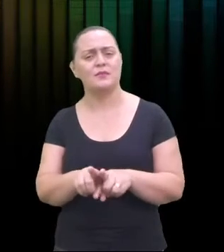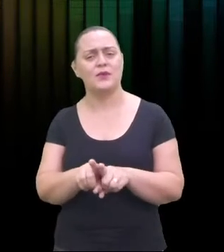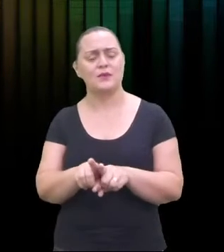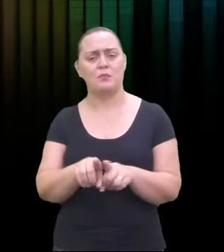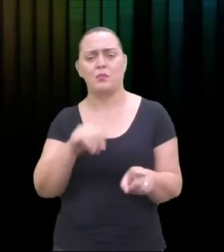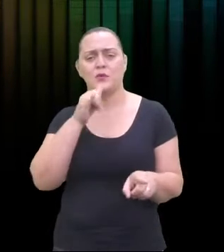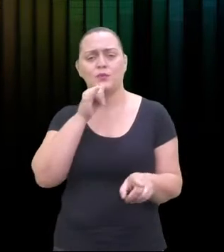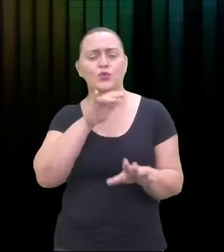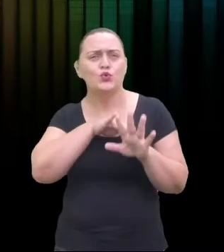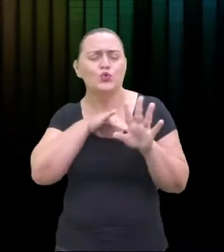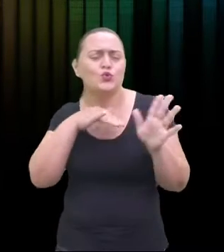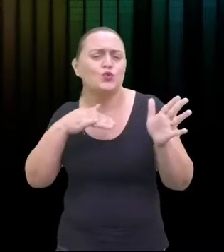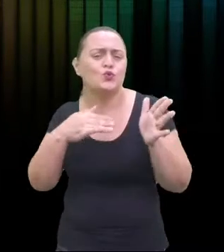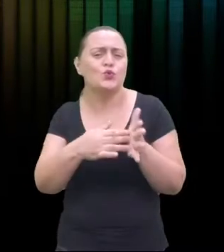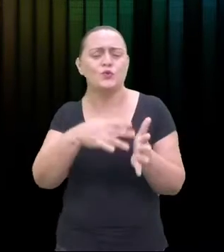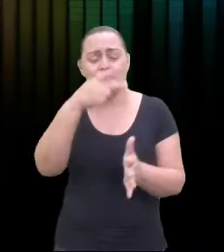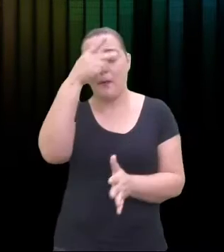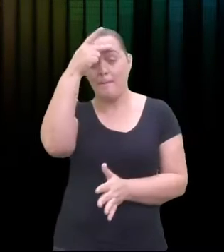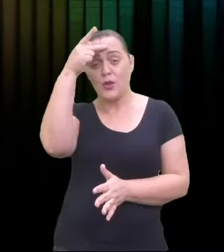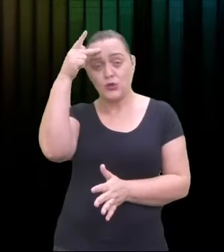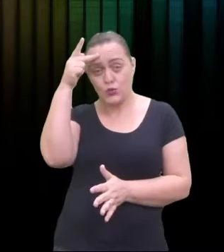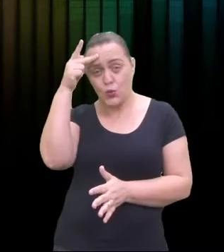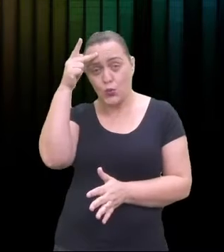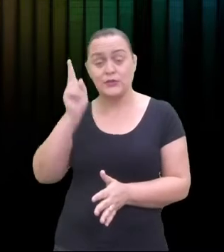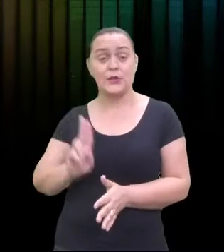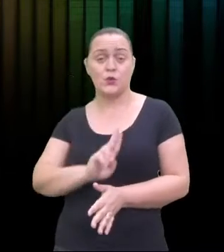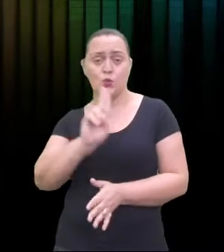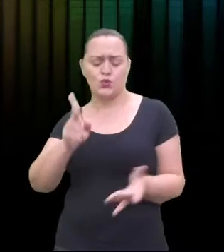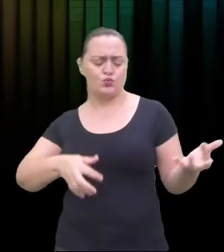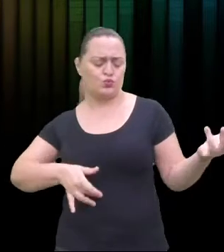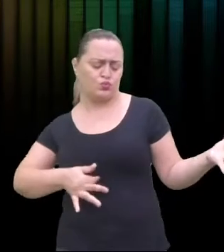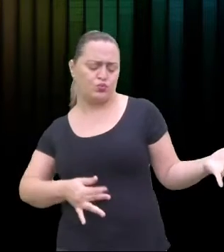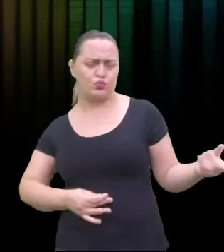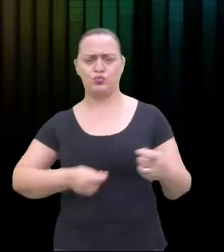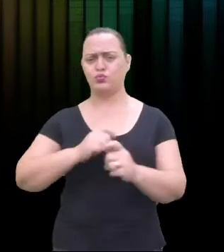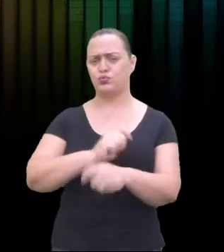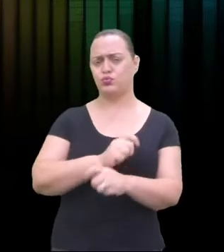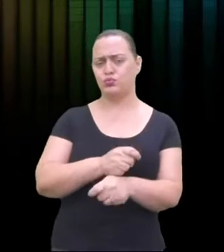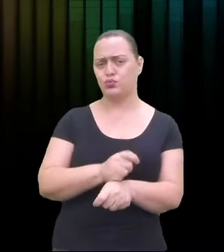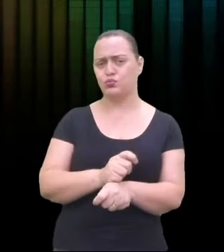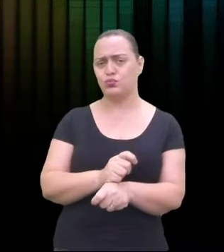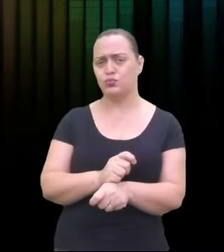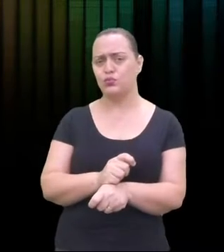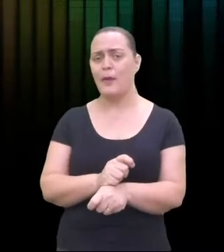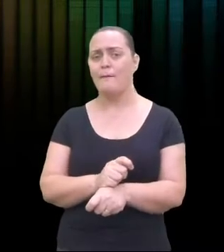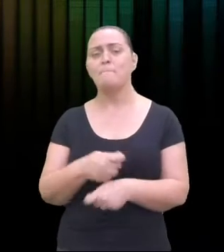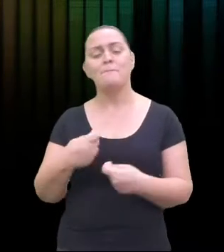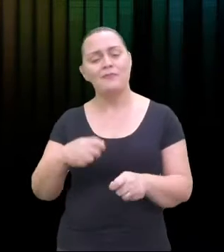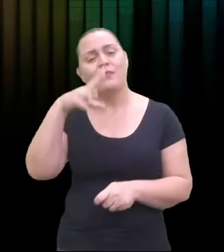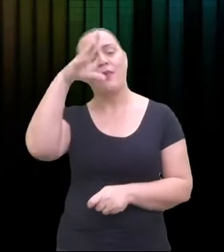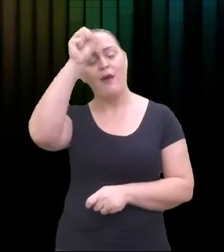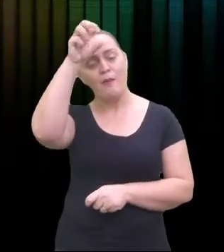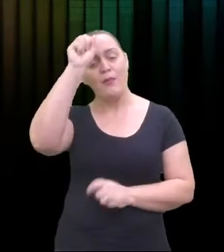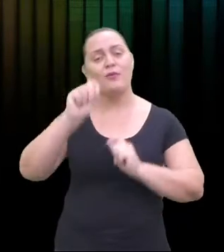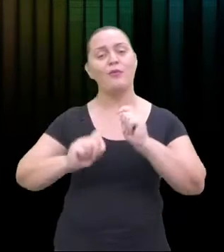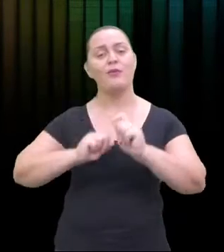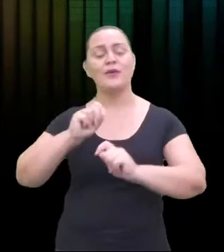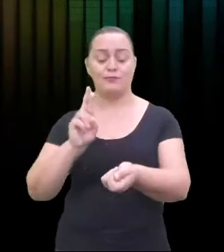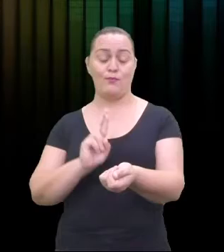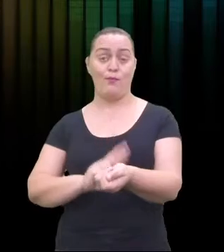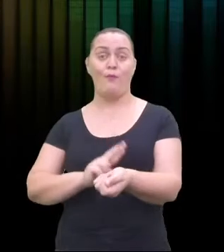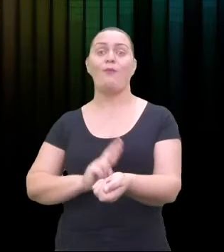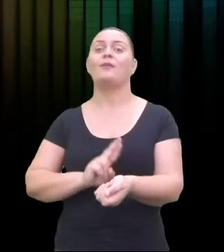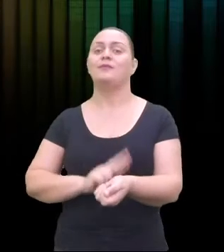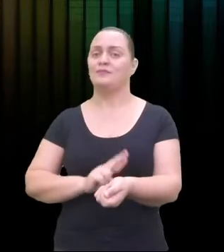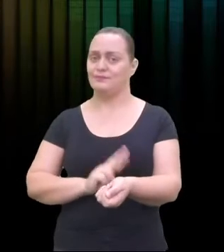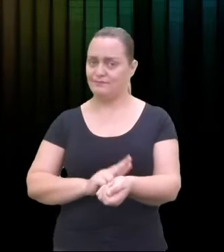instrumentistas lidam com o ritmo. Mas, frequentemente, encarando como um domínio principal.